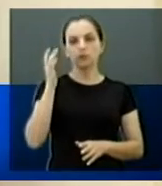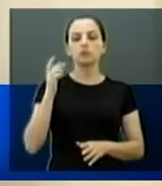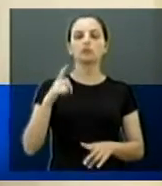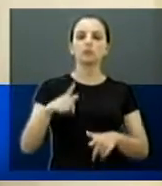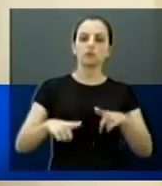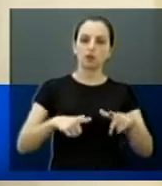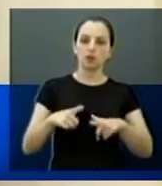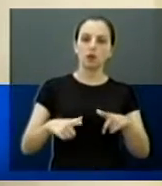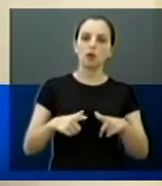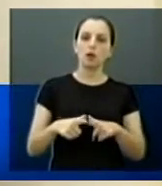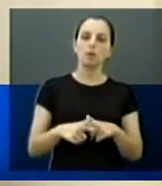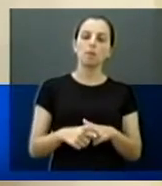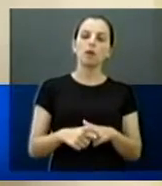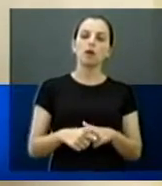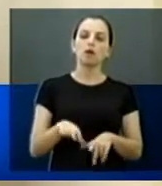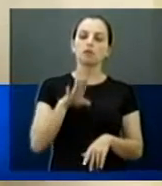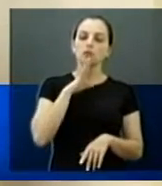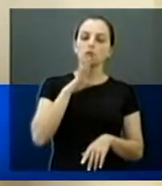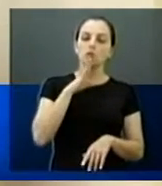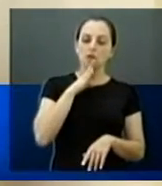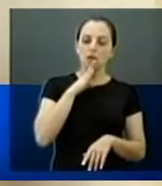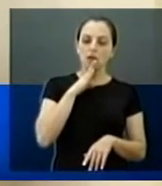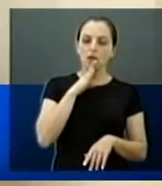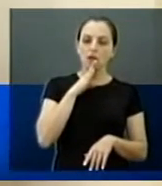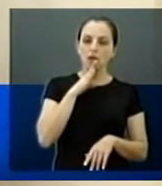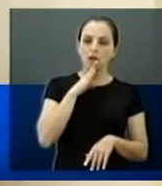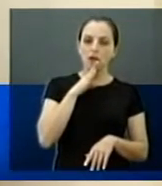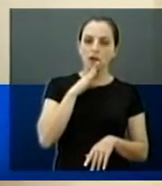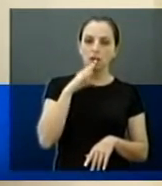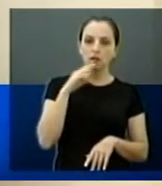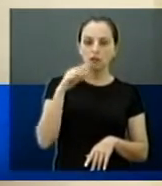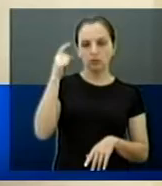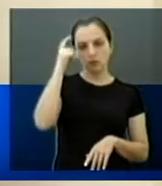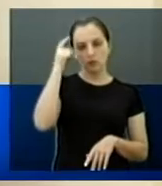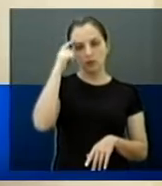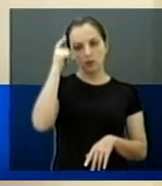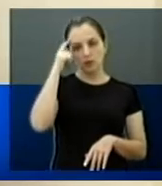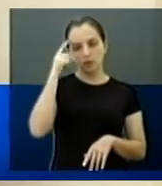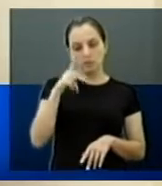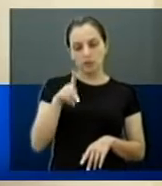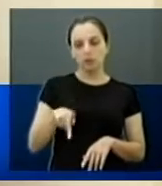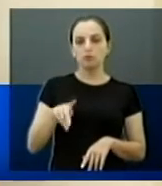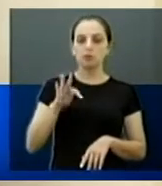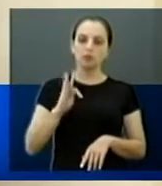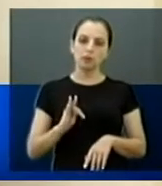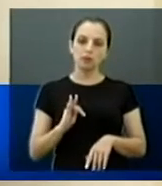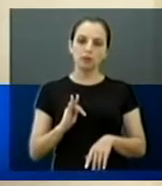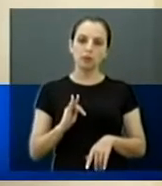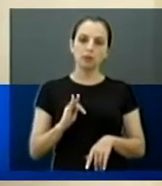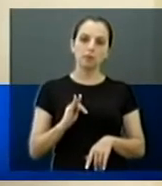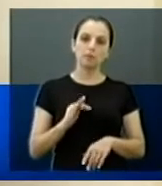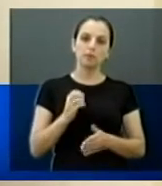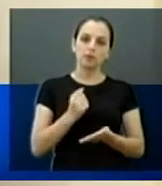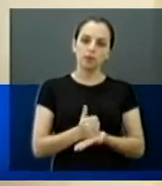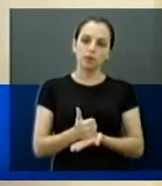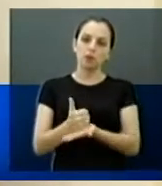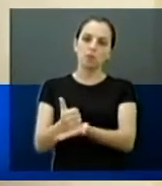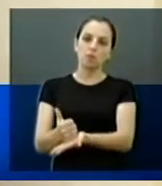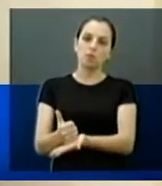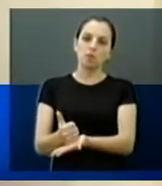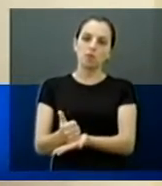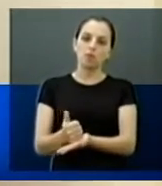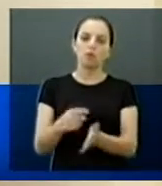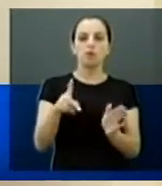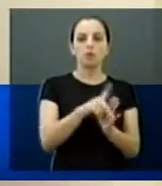PT desde a reunião da semana passada, de apoio ao projeto apresentado pela mesa da Câmara. Quero